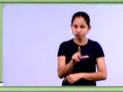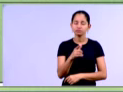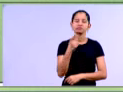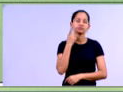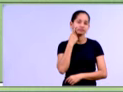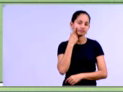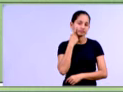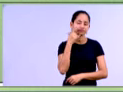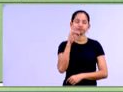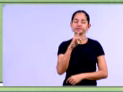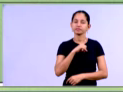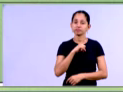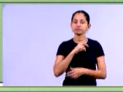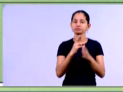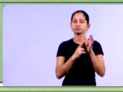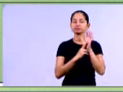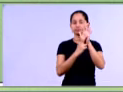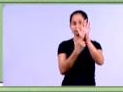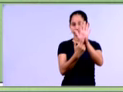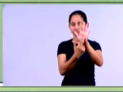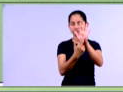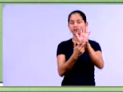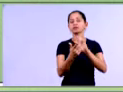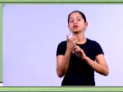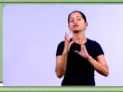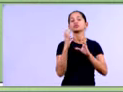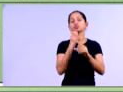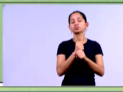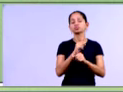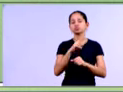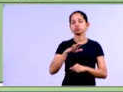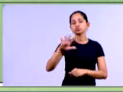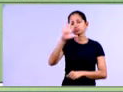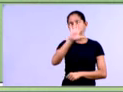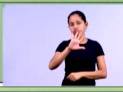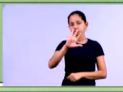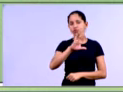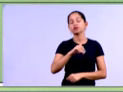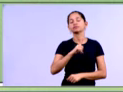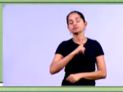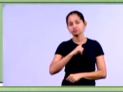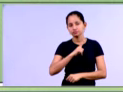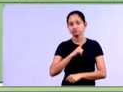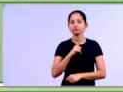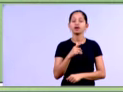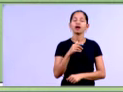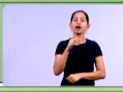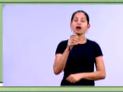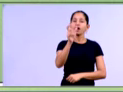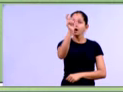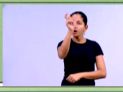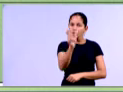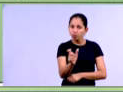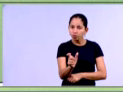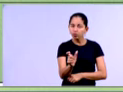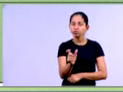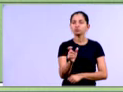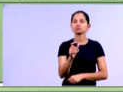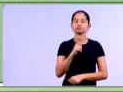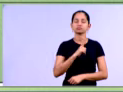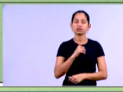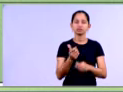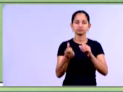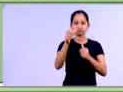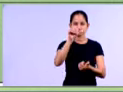percentual representativo da conta em relação ao total do ativo, tá? Então, na coluna AV, né, que é a coluna aqui de